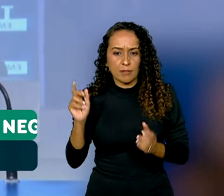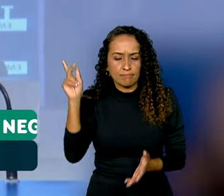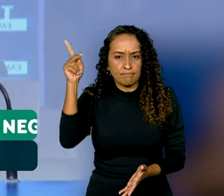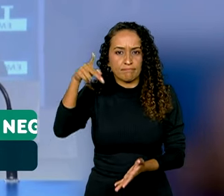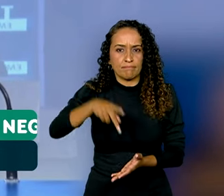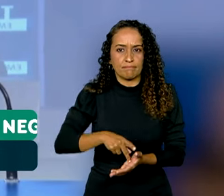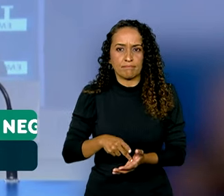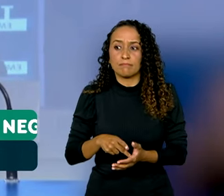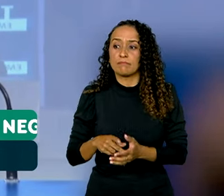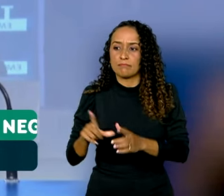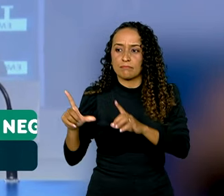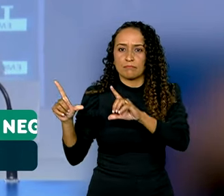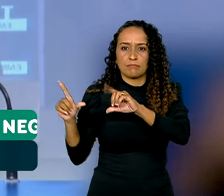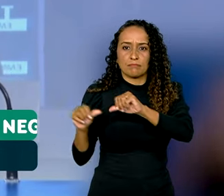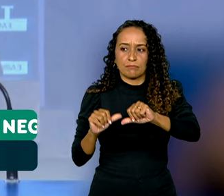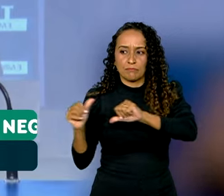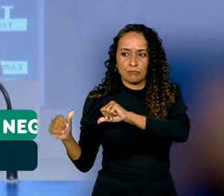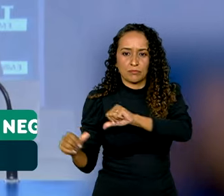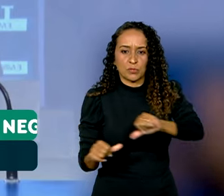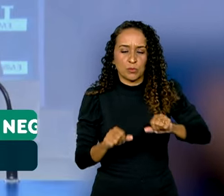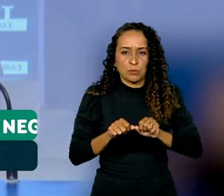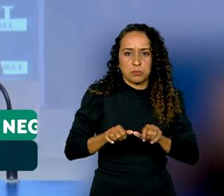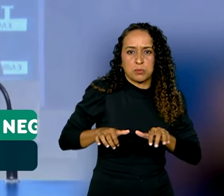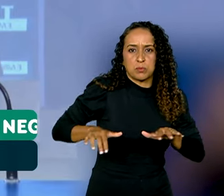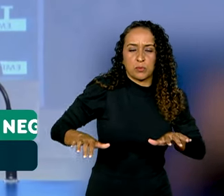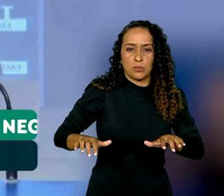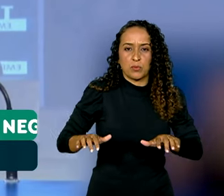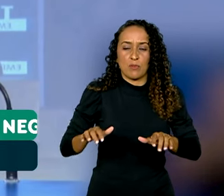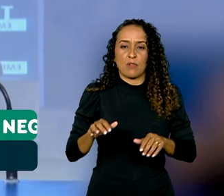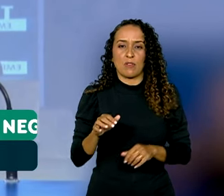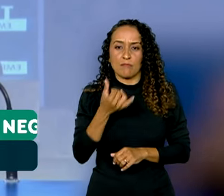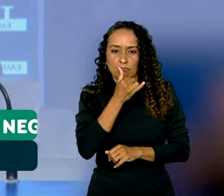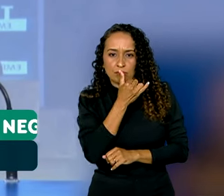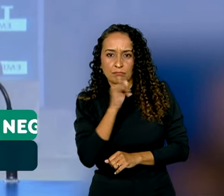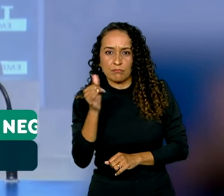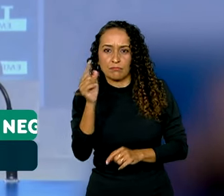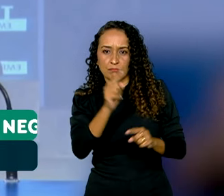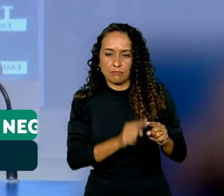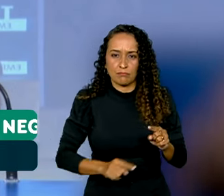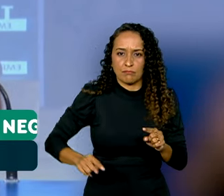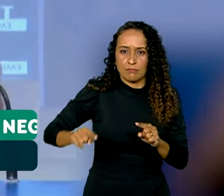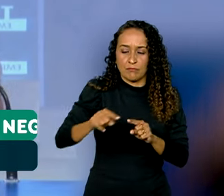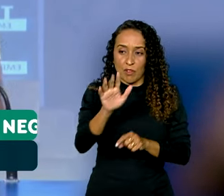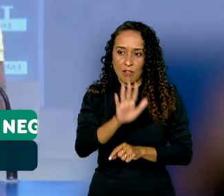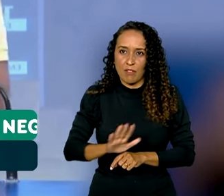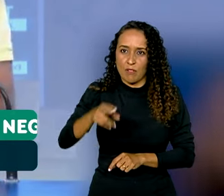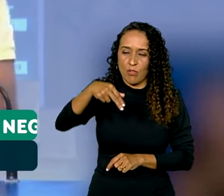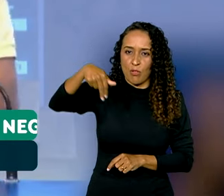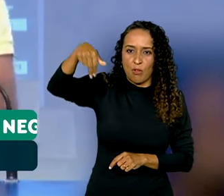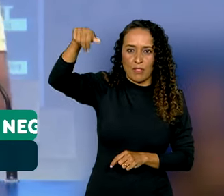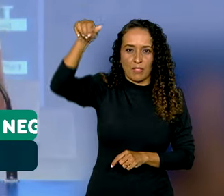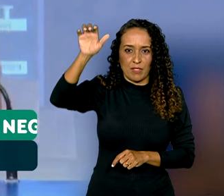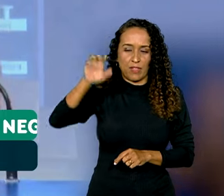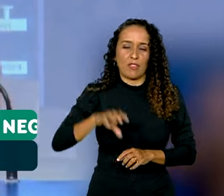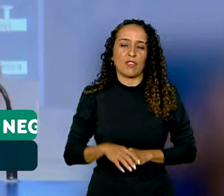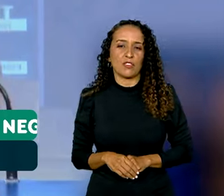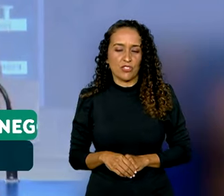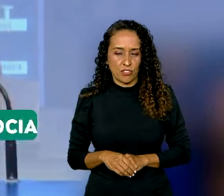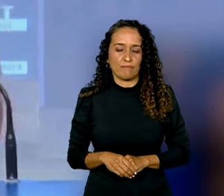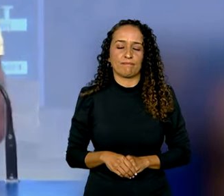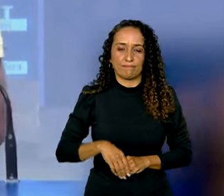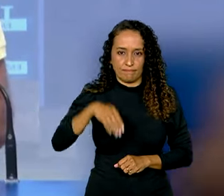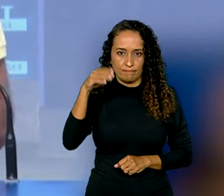escoamento de todo o potencial de energia renovável localizado na região Nordeste do